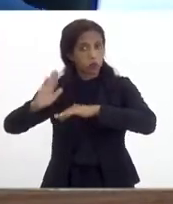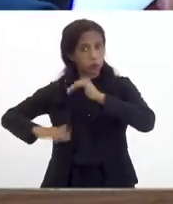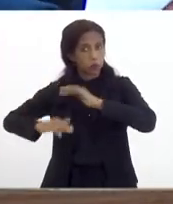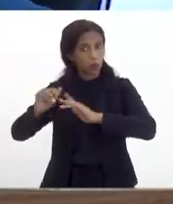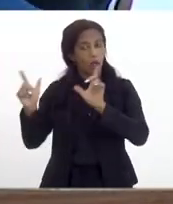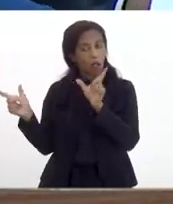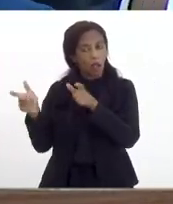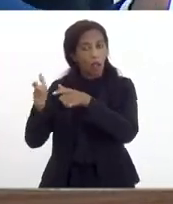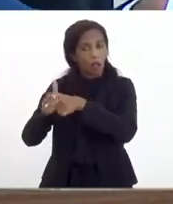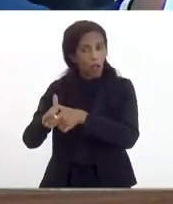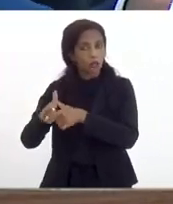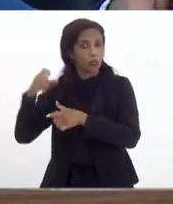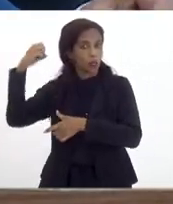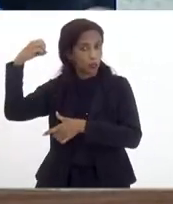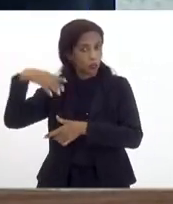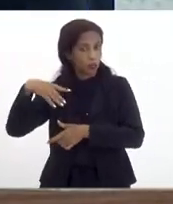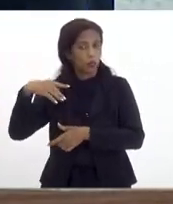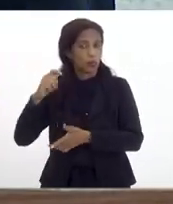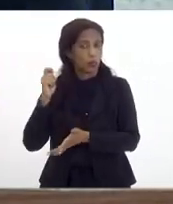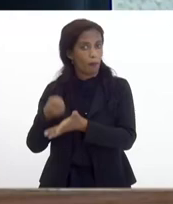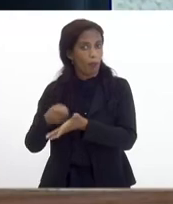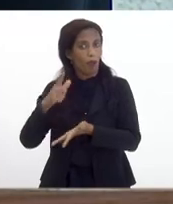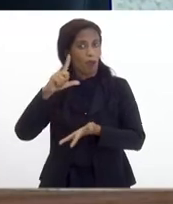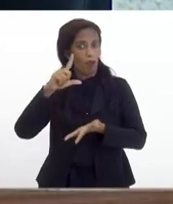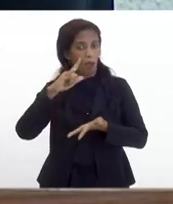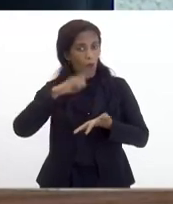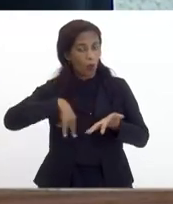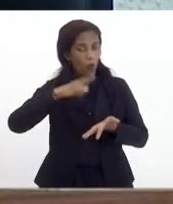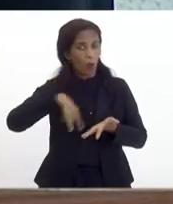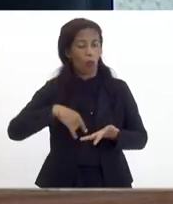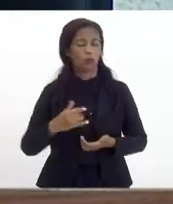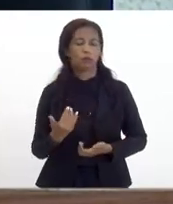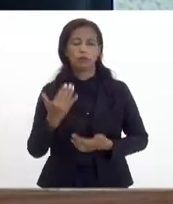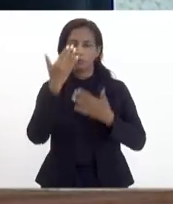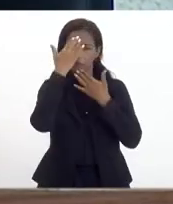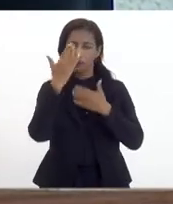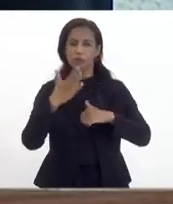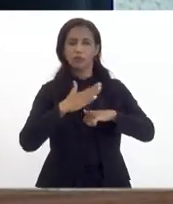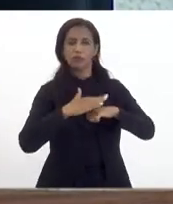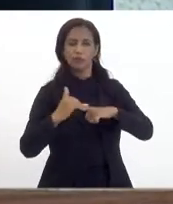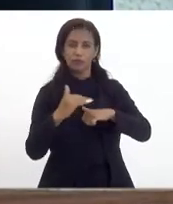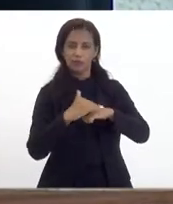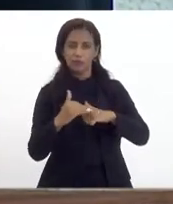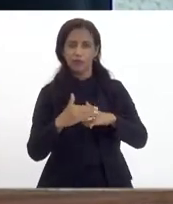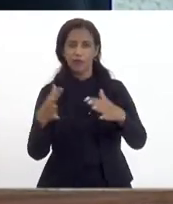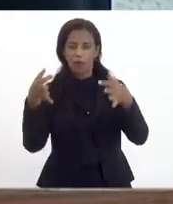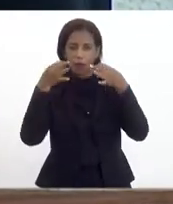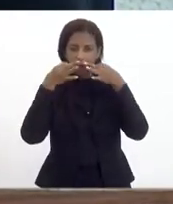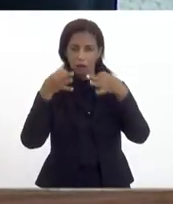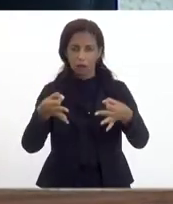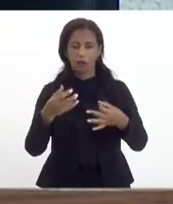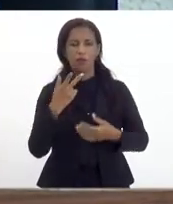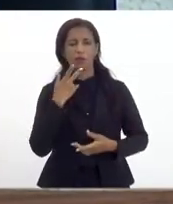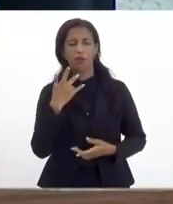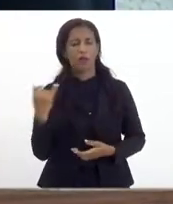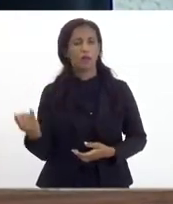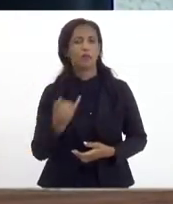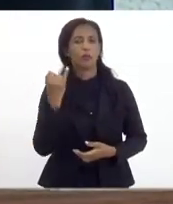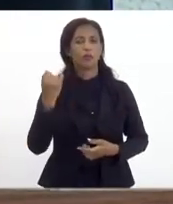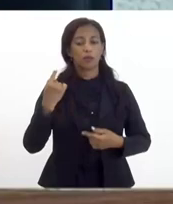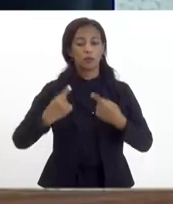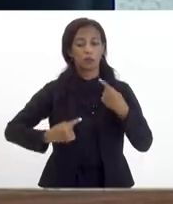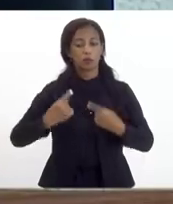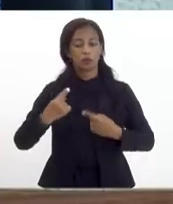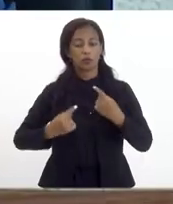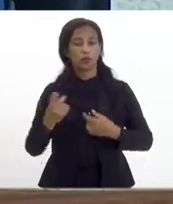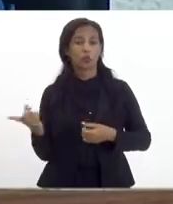redução na sua conta de luz então é isso agradecer o carinho e a atenção dizer da importância dessa discussão porque a gente volta